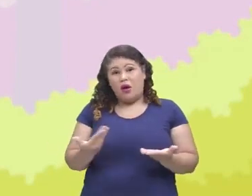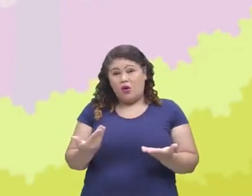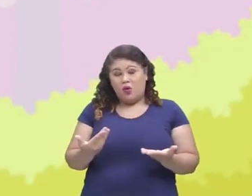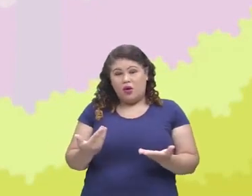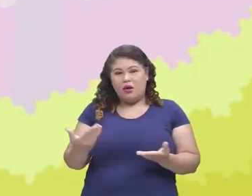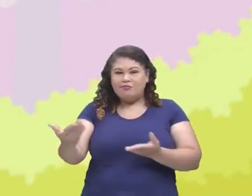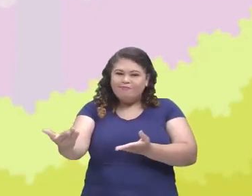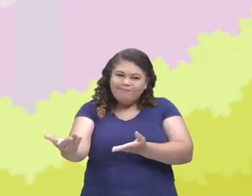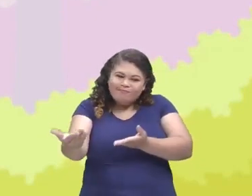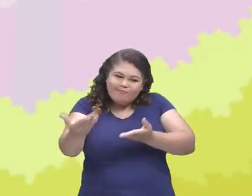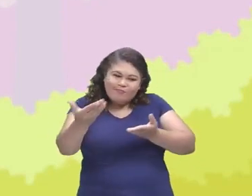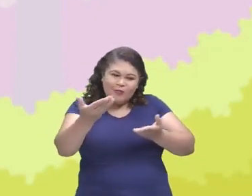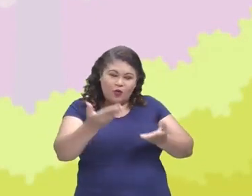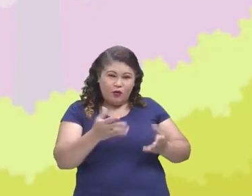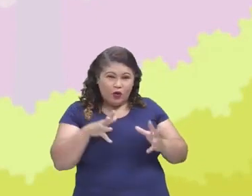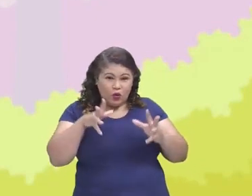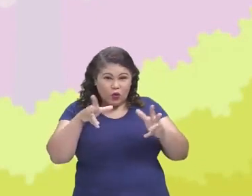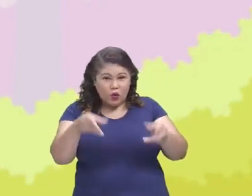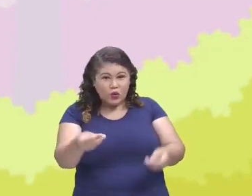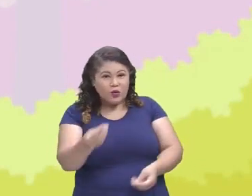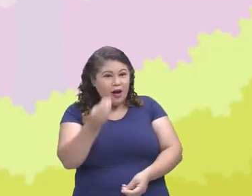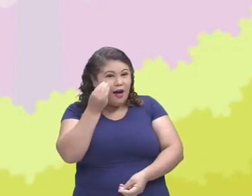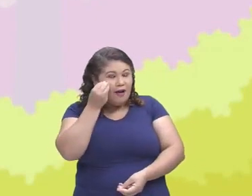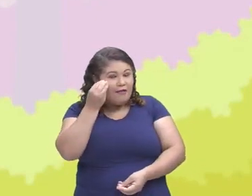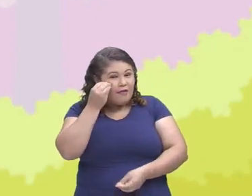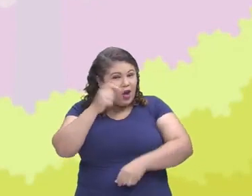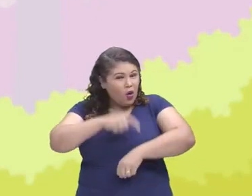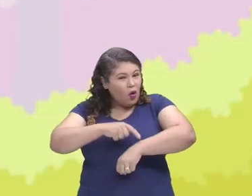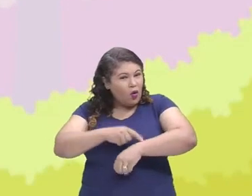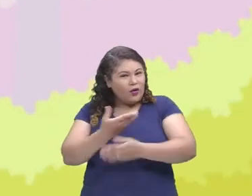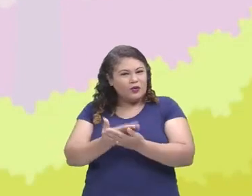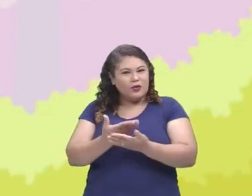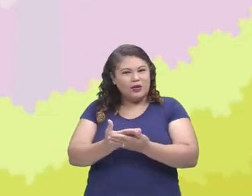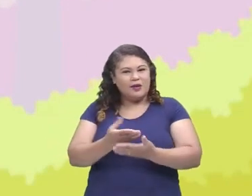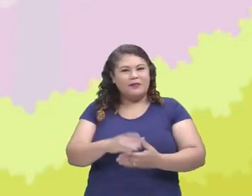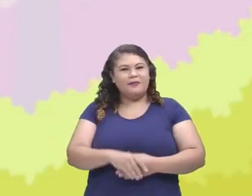eu convido vocês para a nossa hora de estudar. Vamos lá?